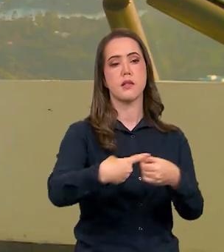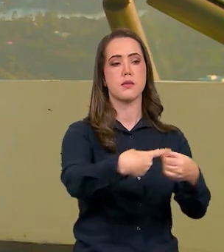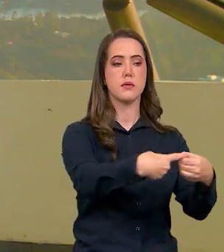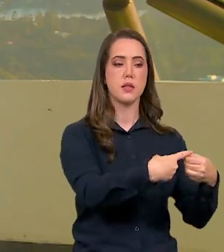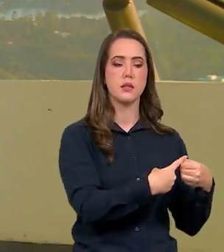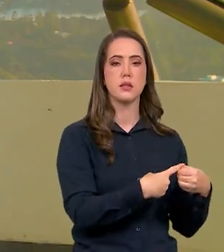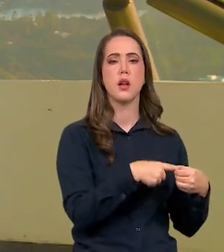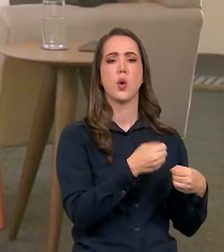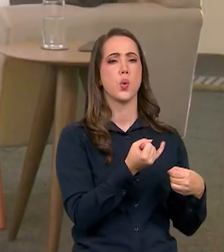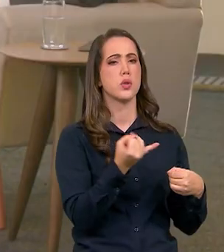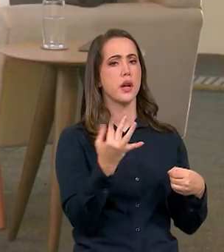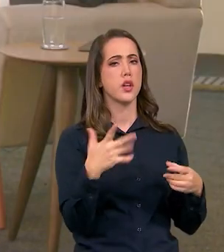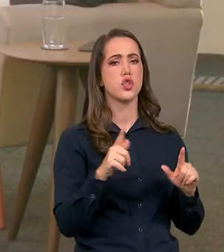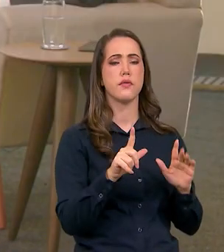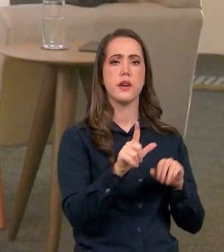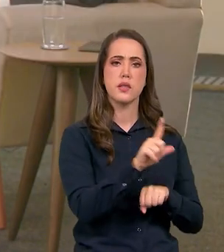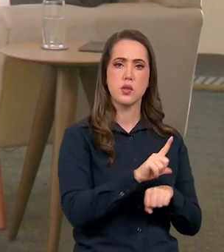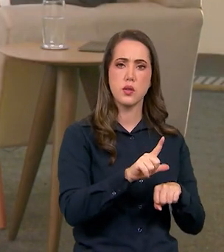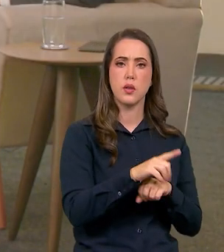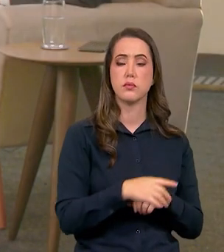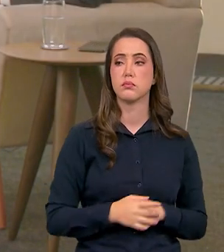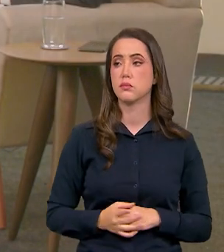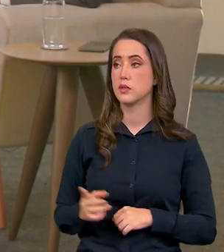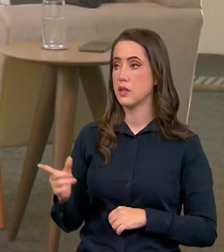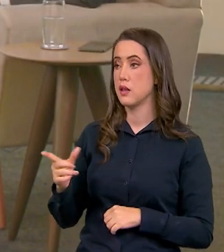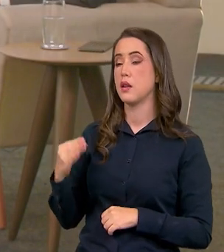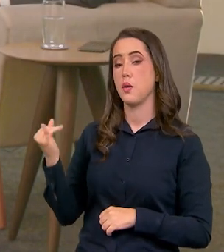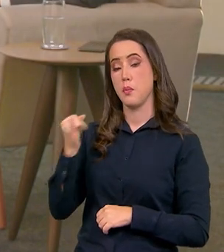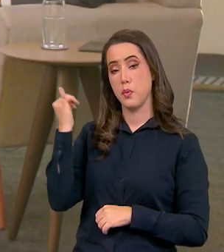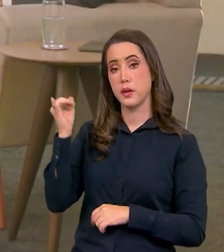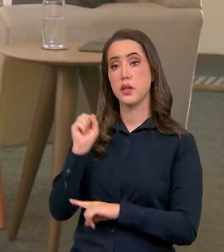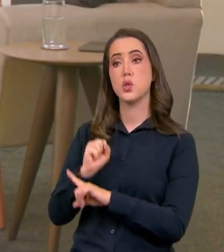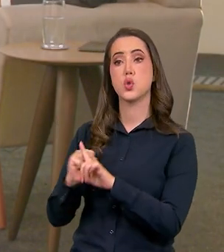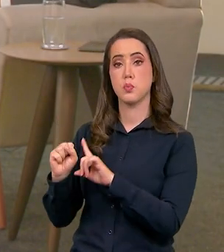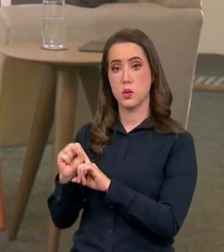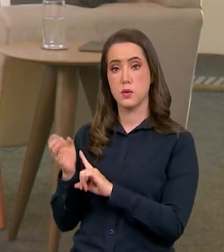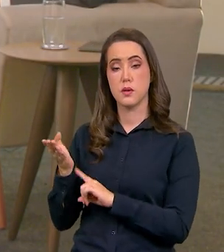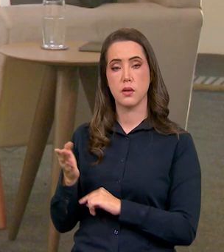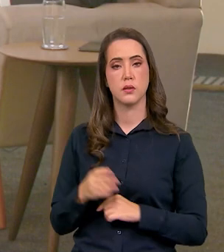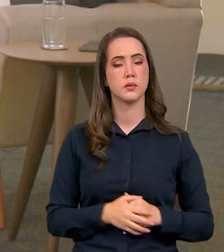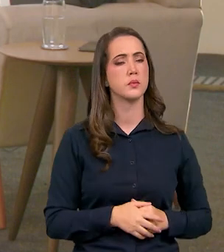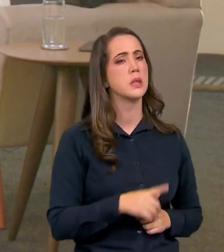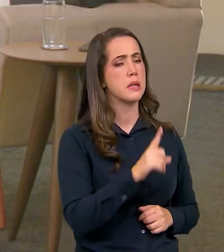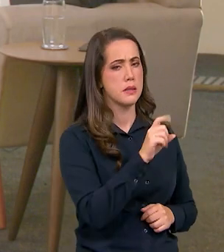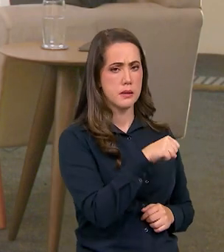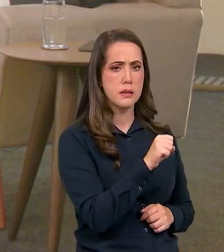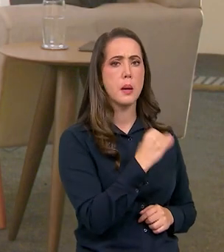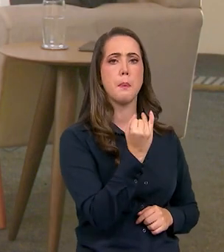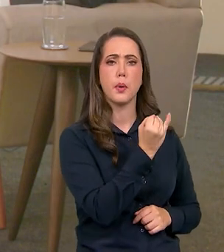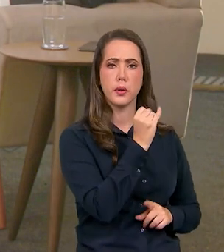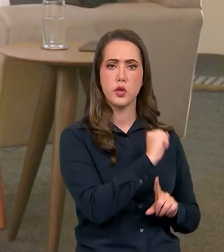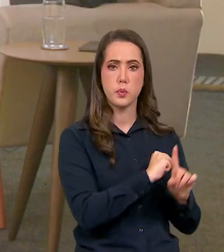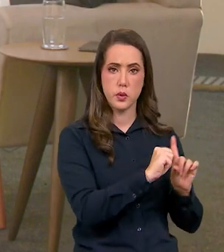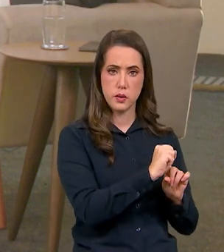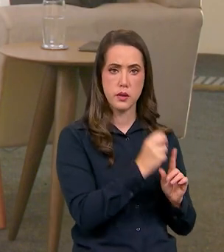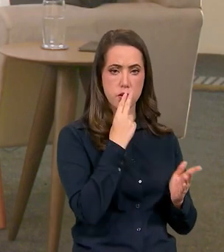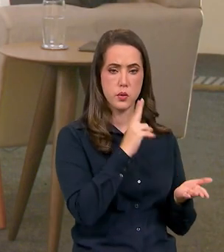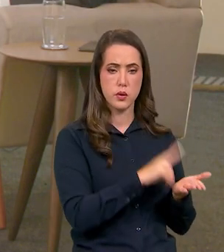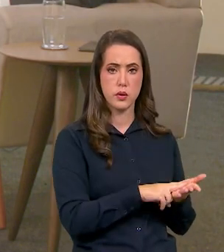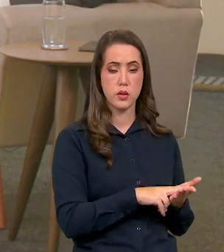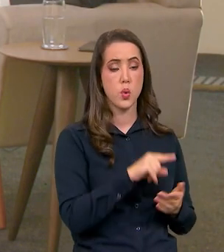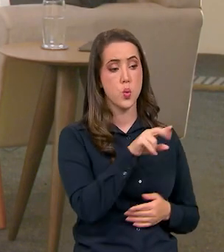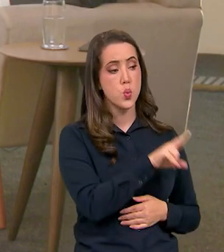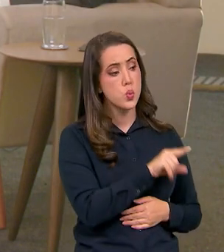uma empresa que tem uma capilaridade única um caráter social importante também fazer dela um